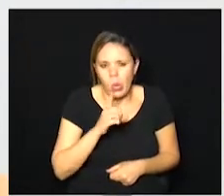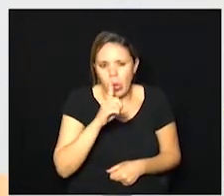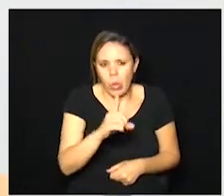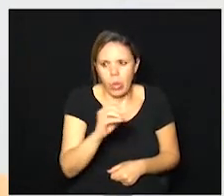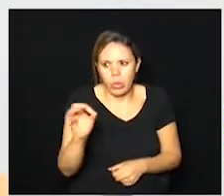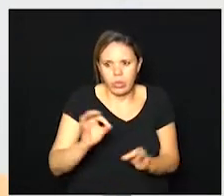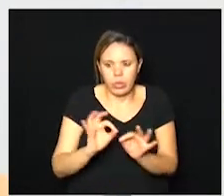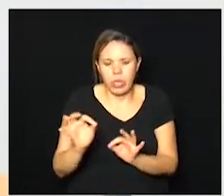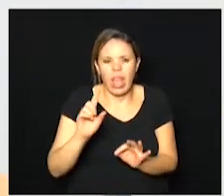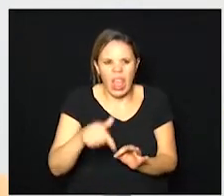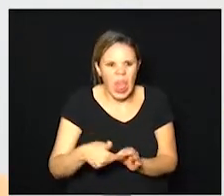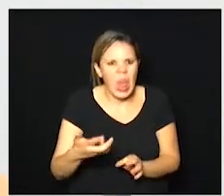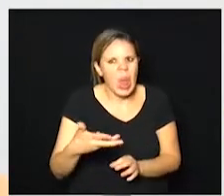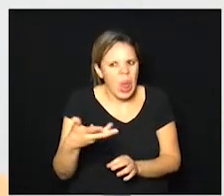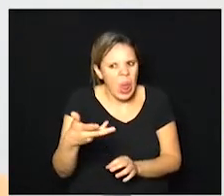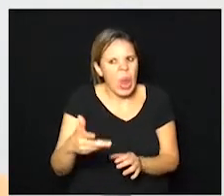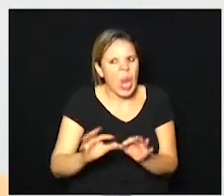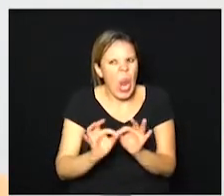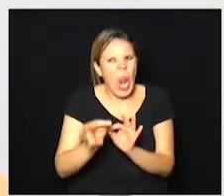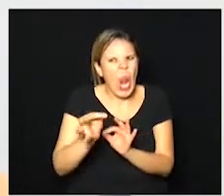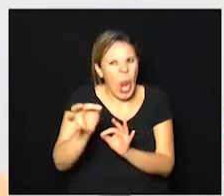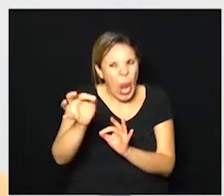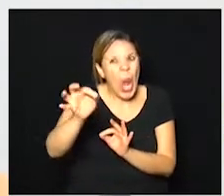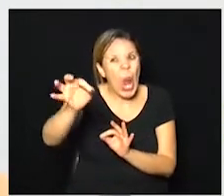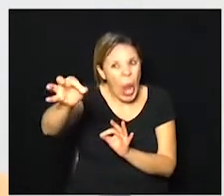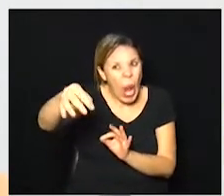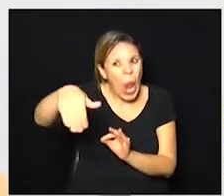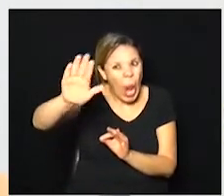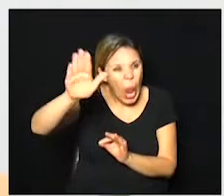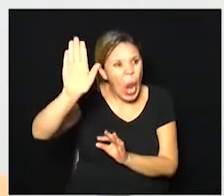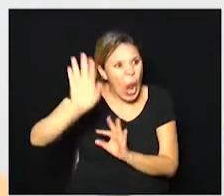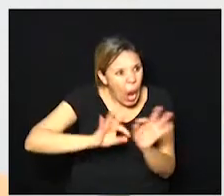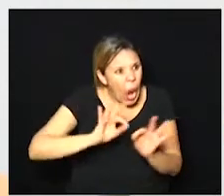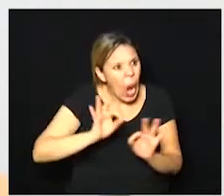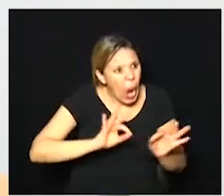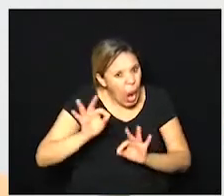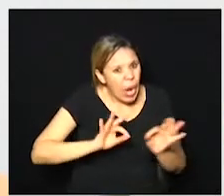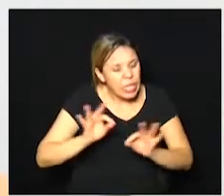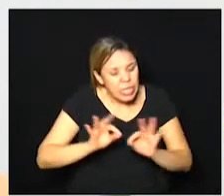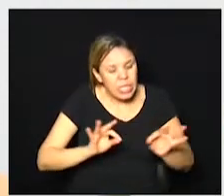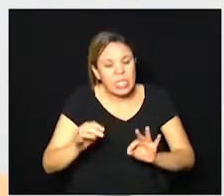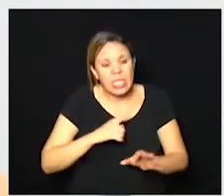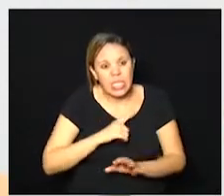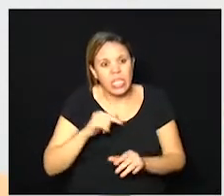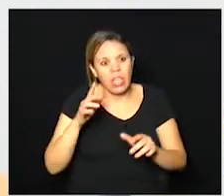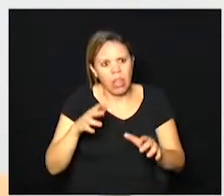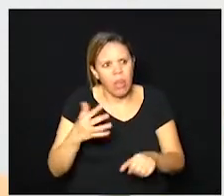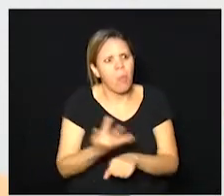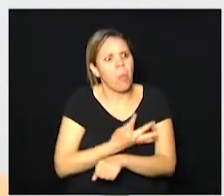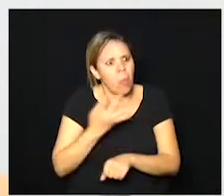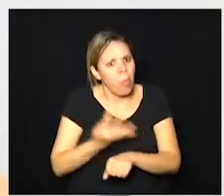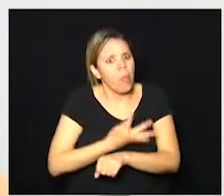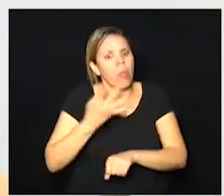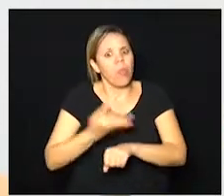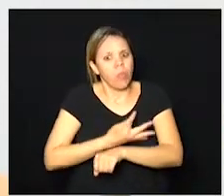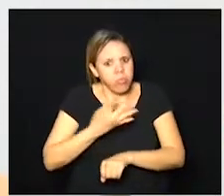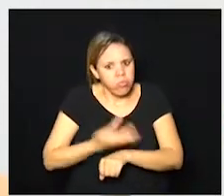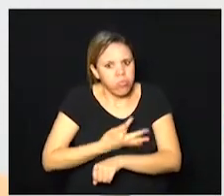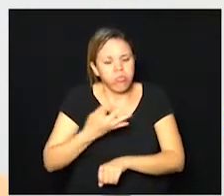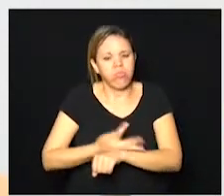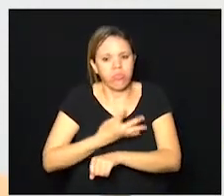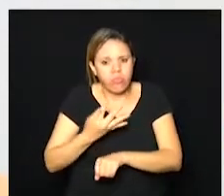é uma maratona né então é o preparo é para a gente ter fôlego ter resistência